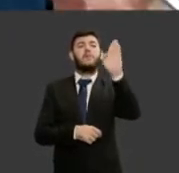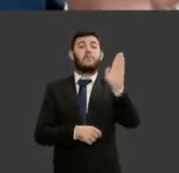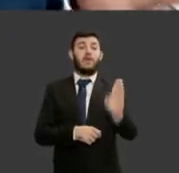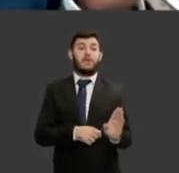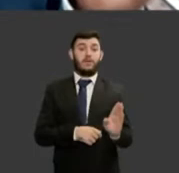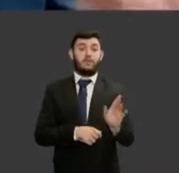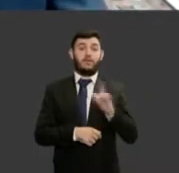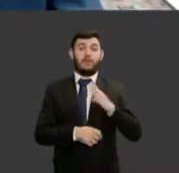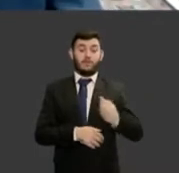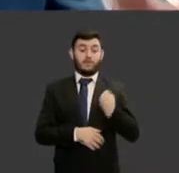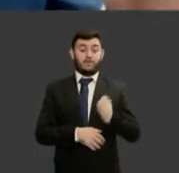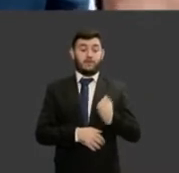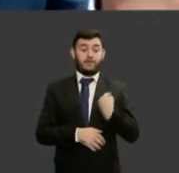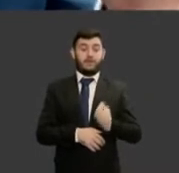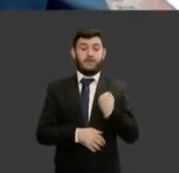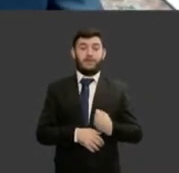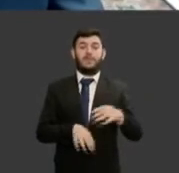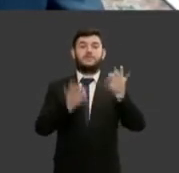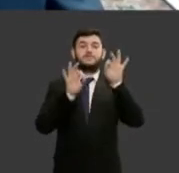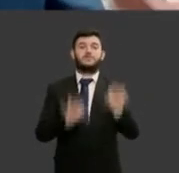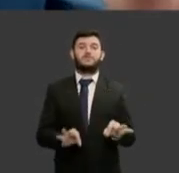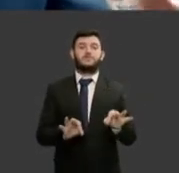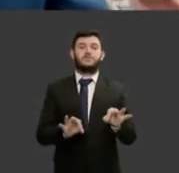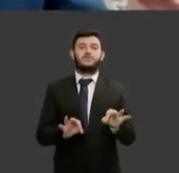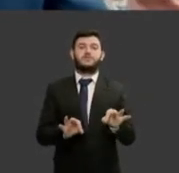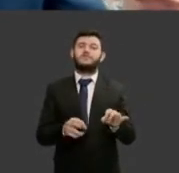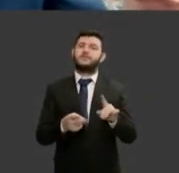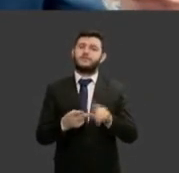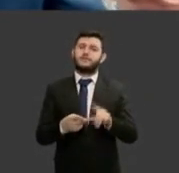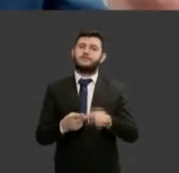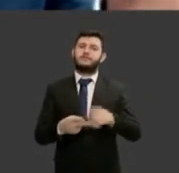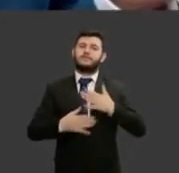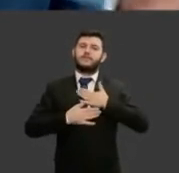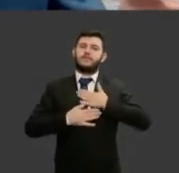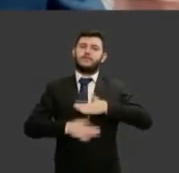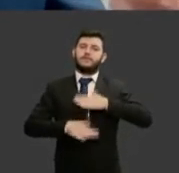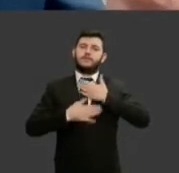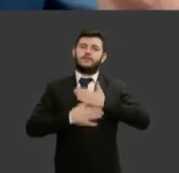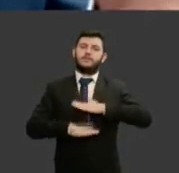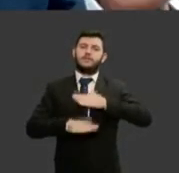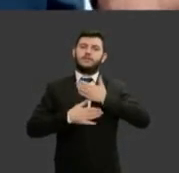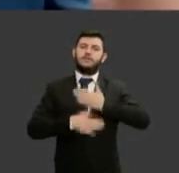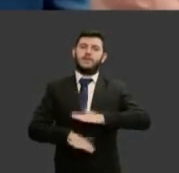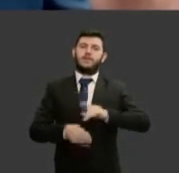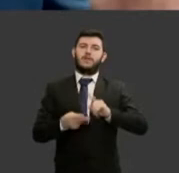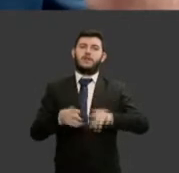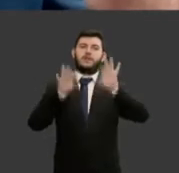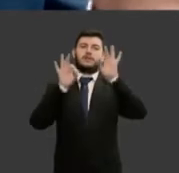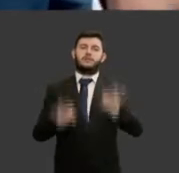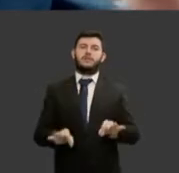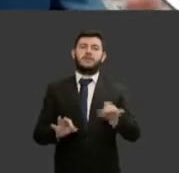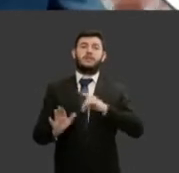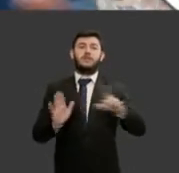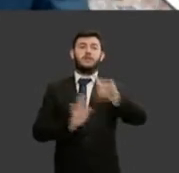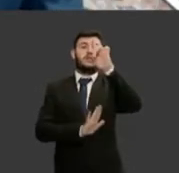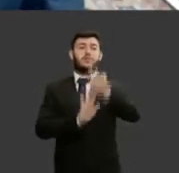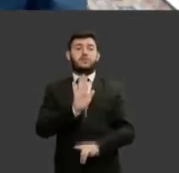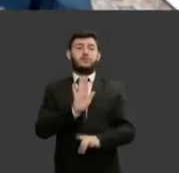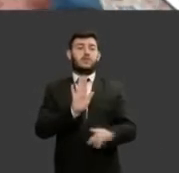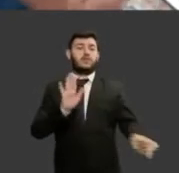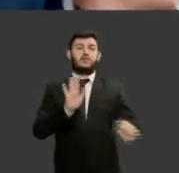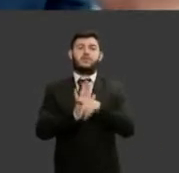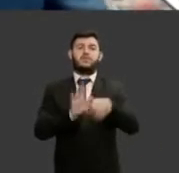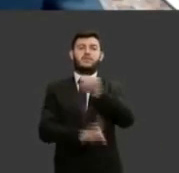justa, digna, plena de direitos e direitos com relação à própria